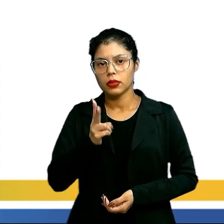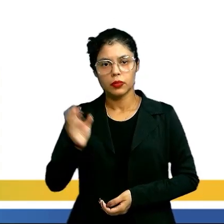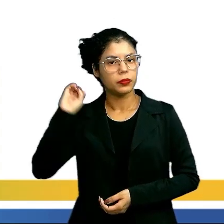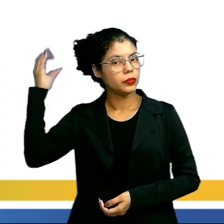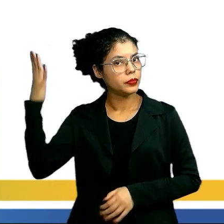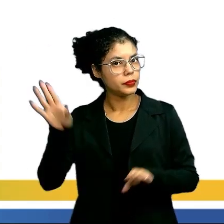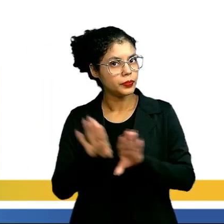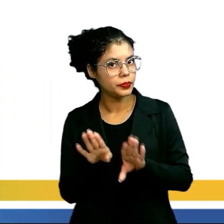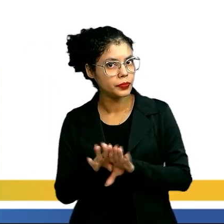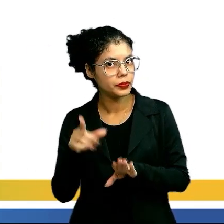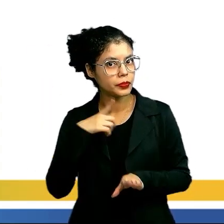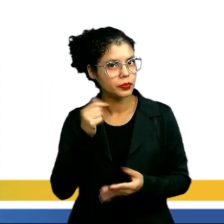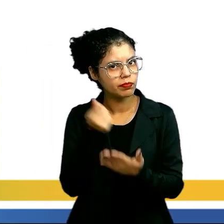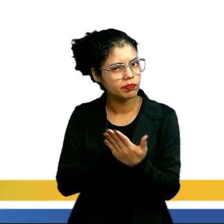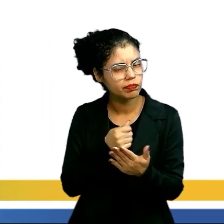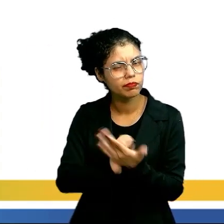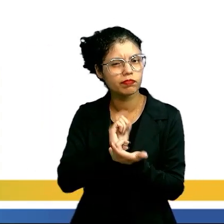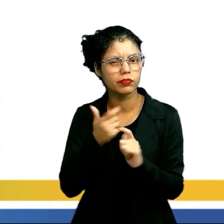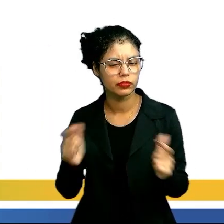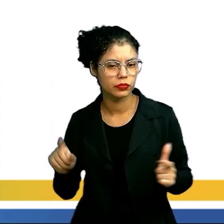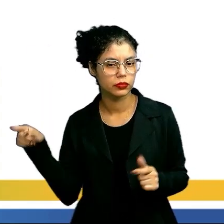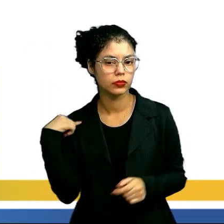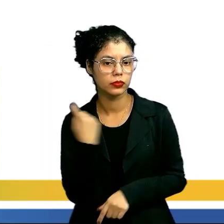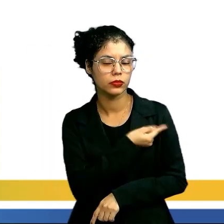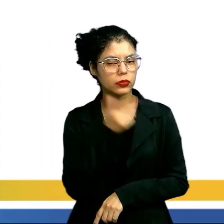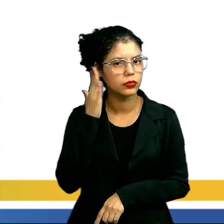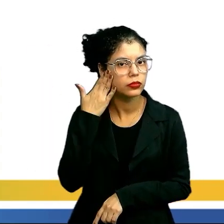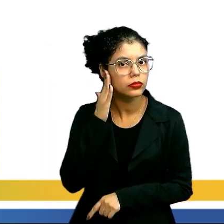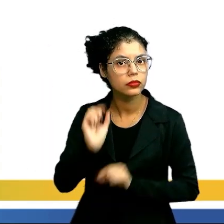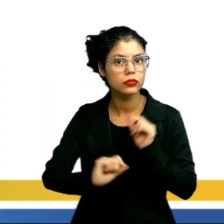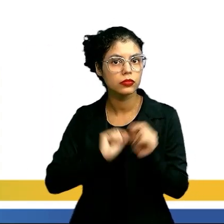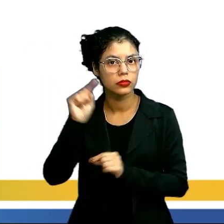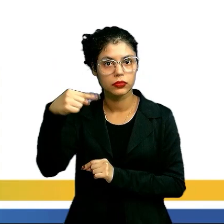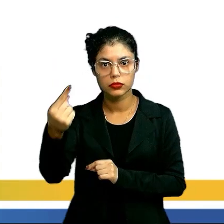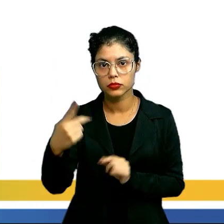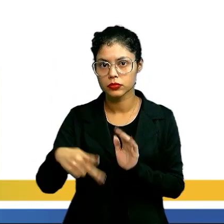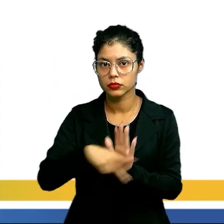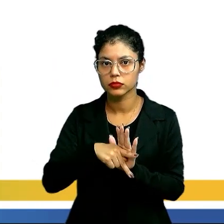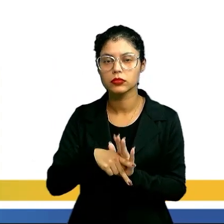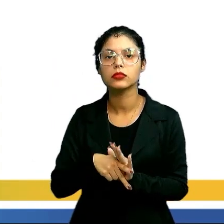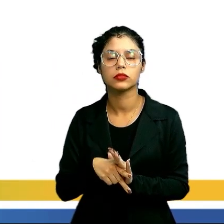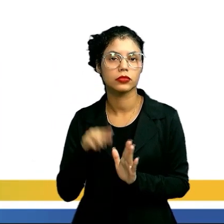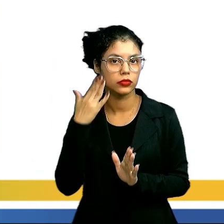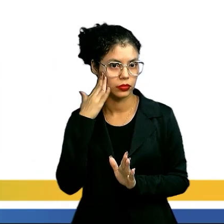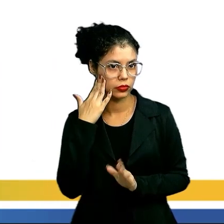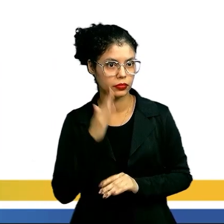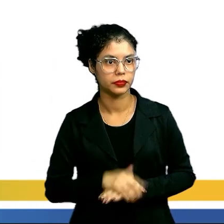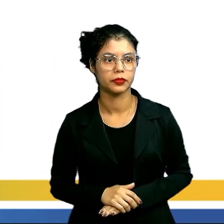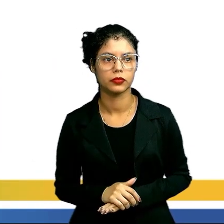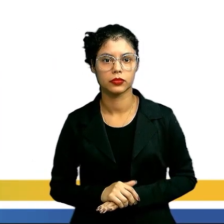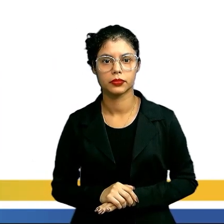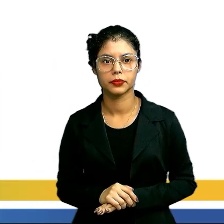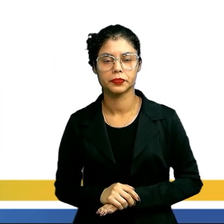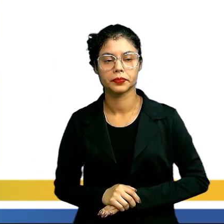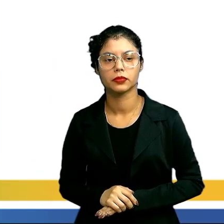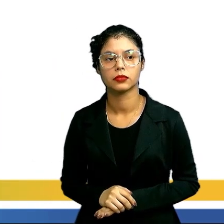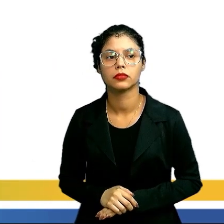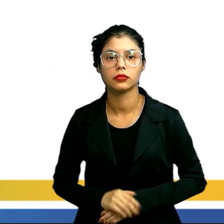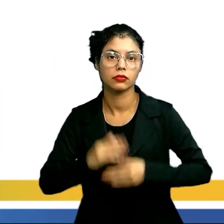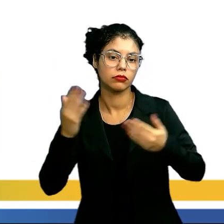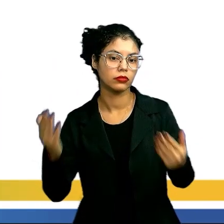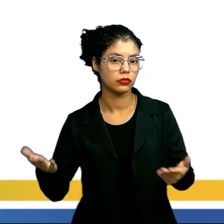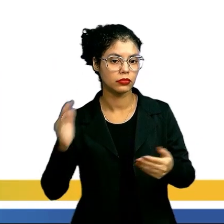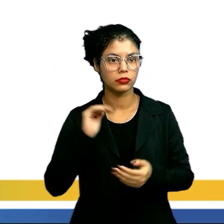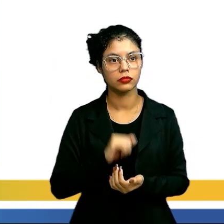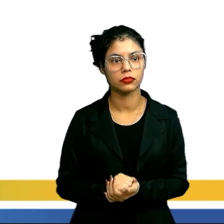ocorre. Às vezes, existe um esforço muito grande para a gente entender aquilo que, a princípio, não é compreensível. Bom, então,